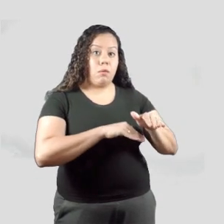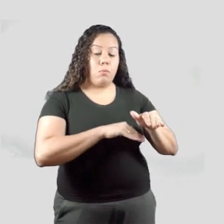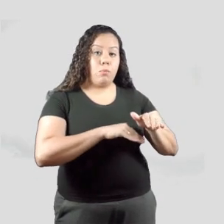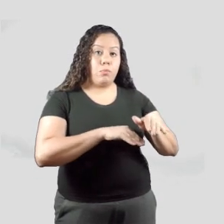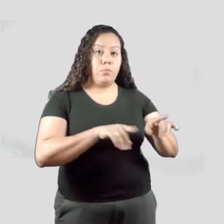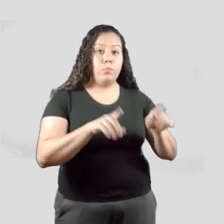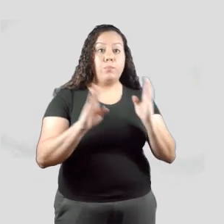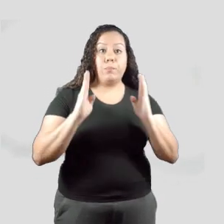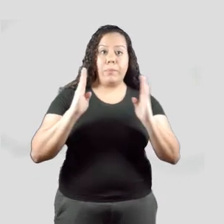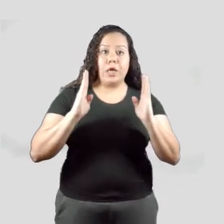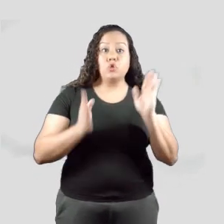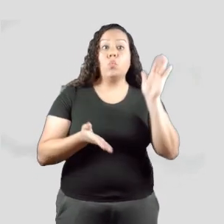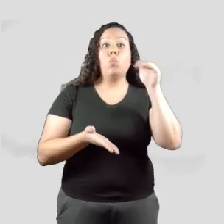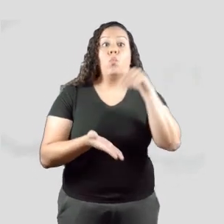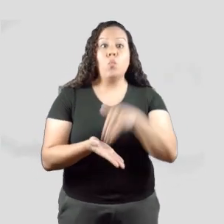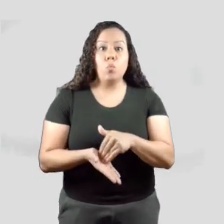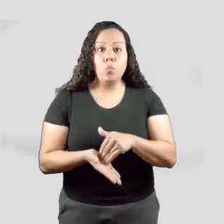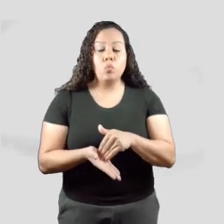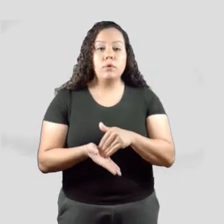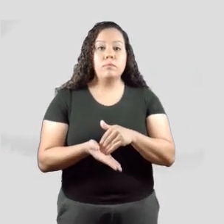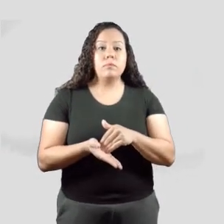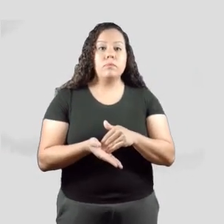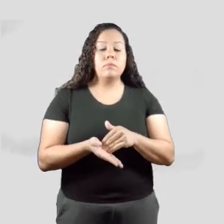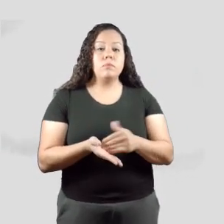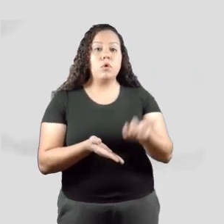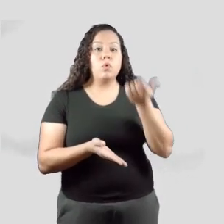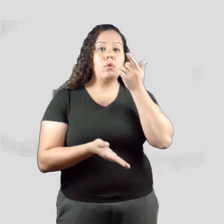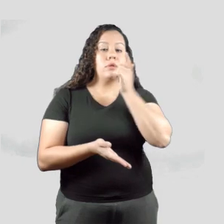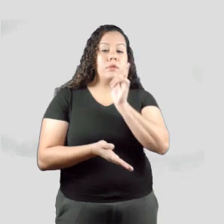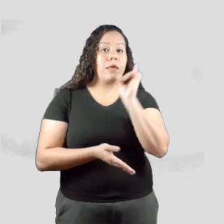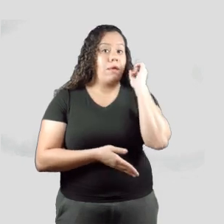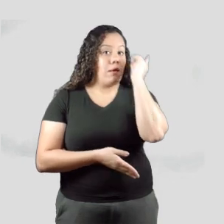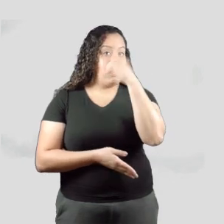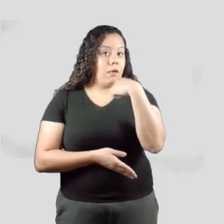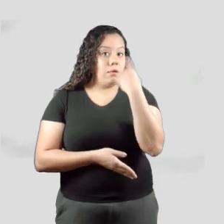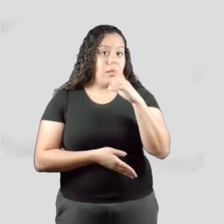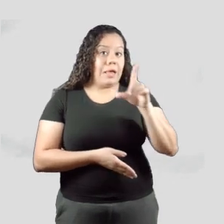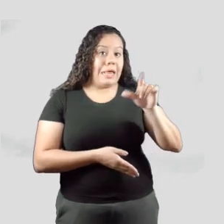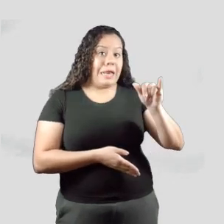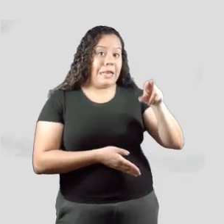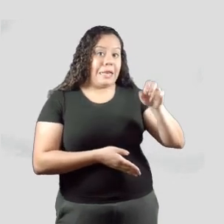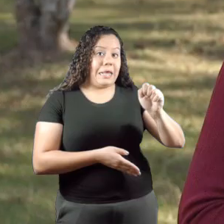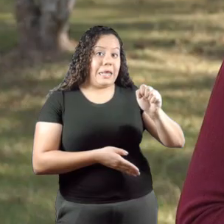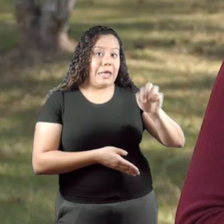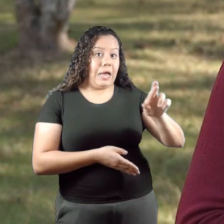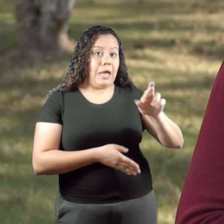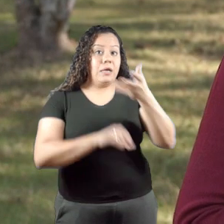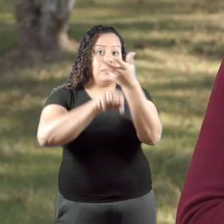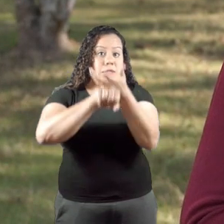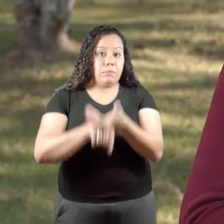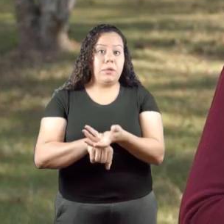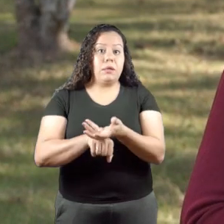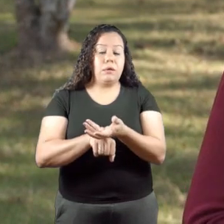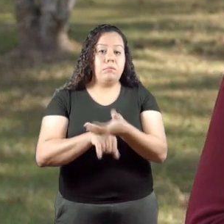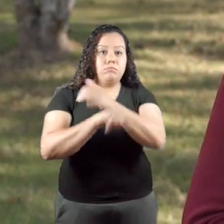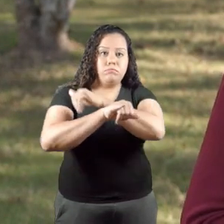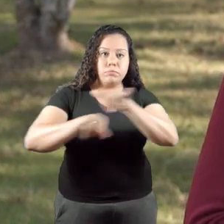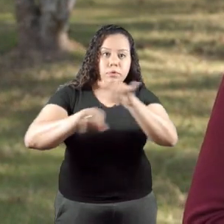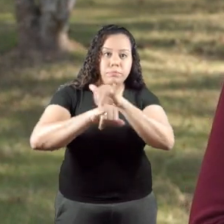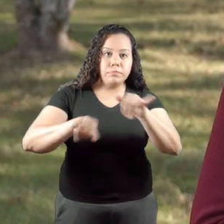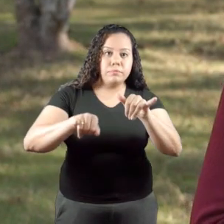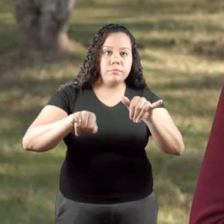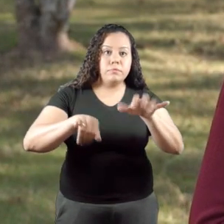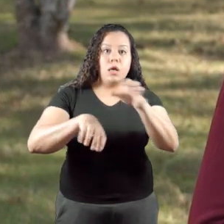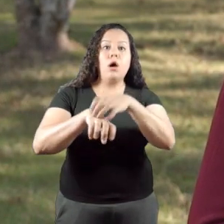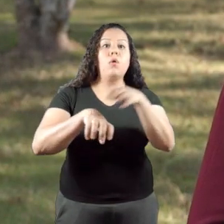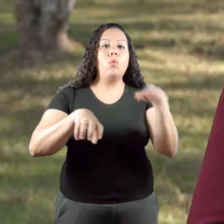setembro, o último prazo para a digitação do horário linear para essas disciplinas que